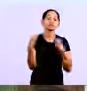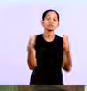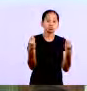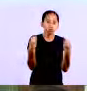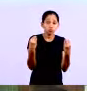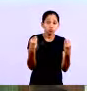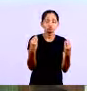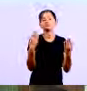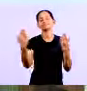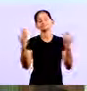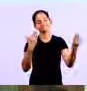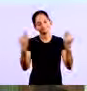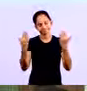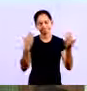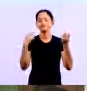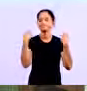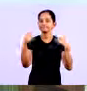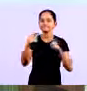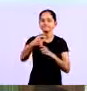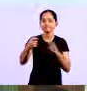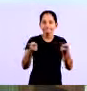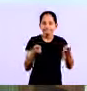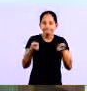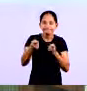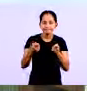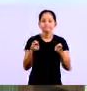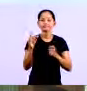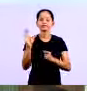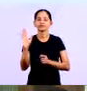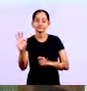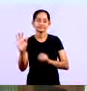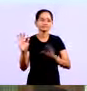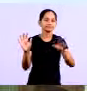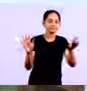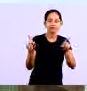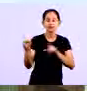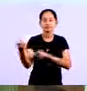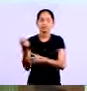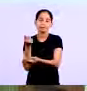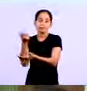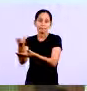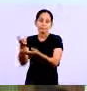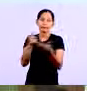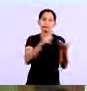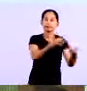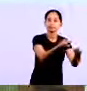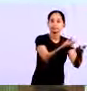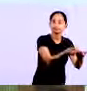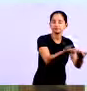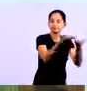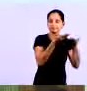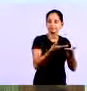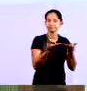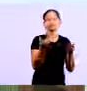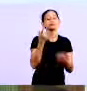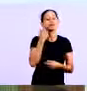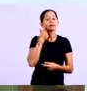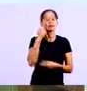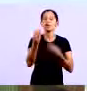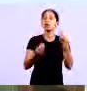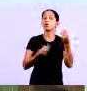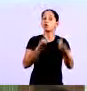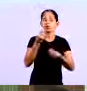Então é importante que você tenha esse controle. E todas as vezes que você que acontecer de você sentir que está havendo aumento no contas a receber,